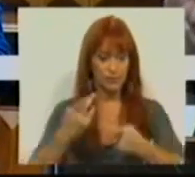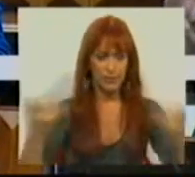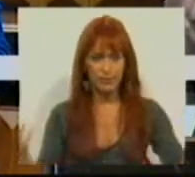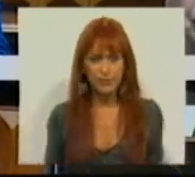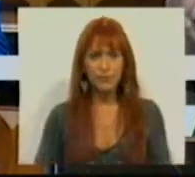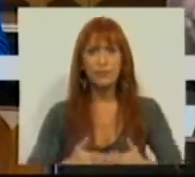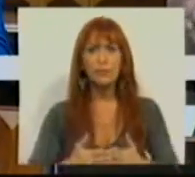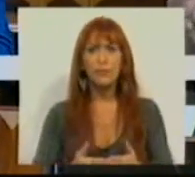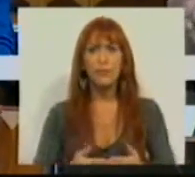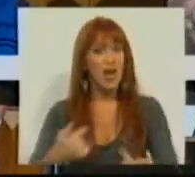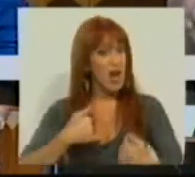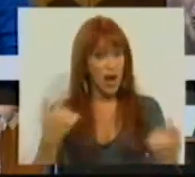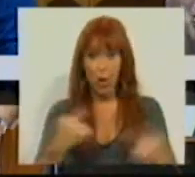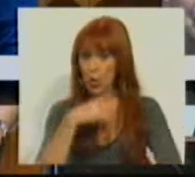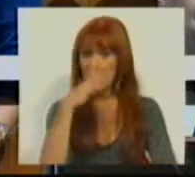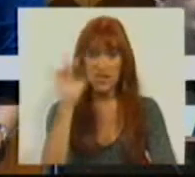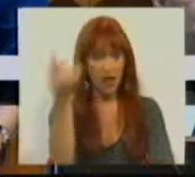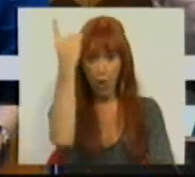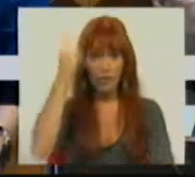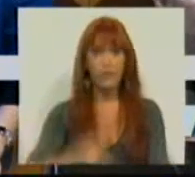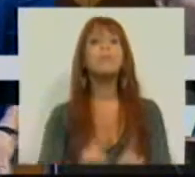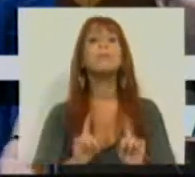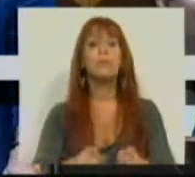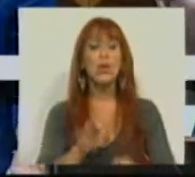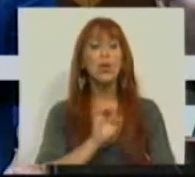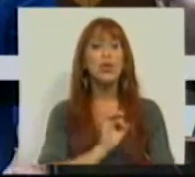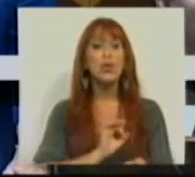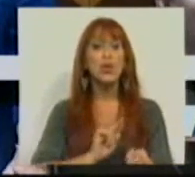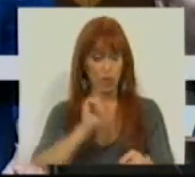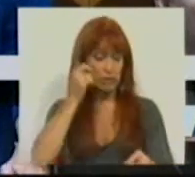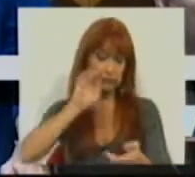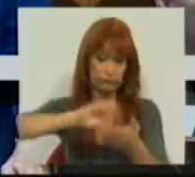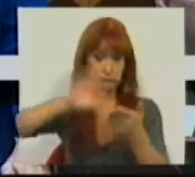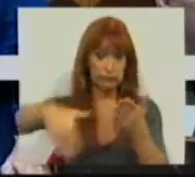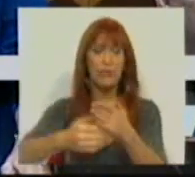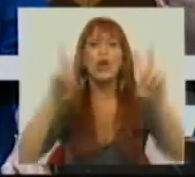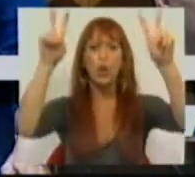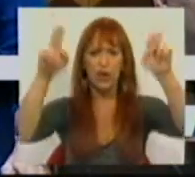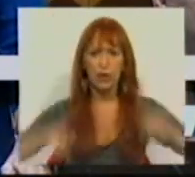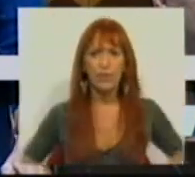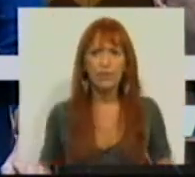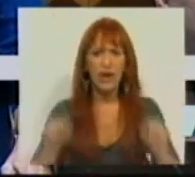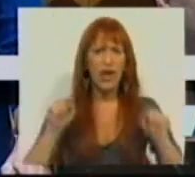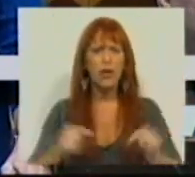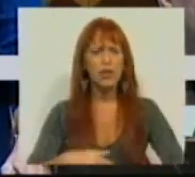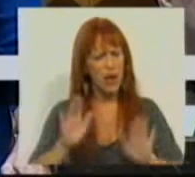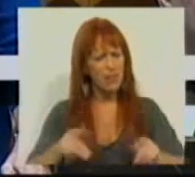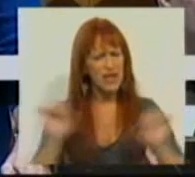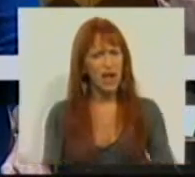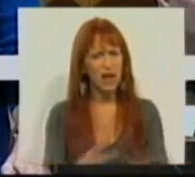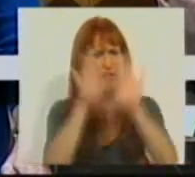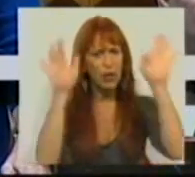Não sou eu quem o diz, são os seus proponentes e passo a citar. É conveniente